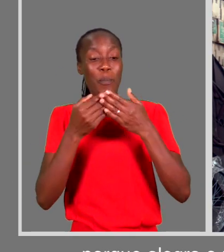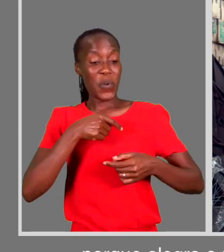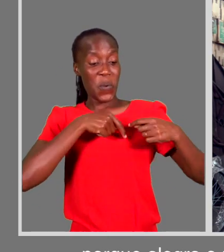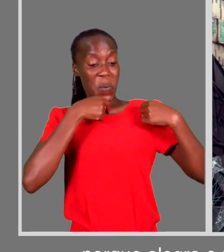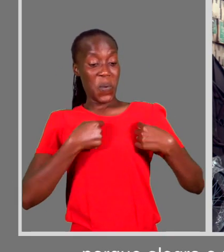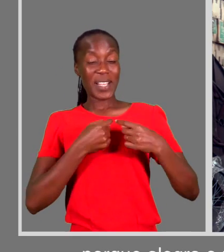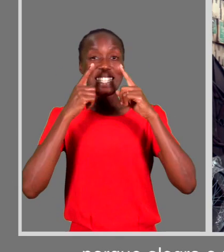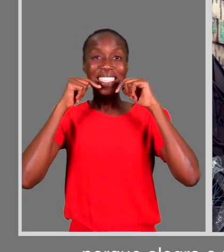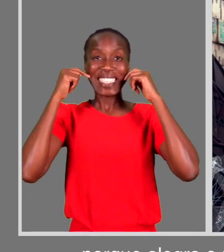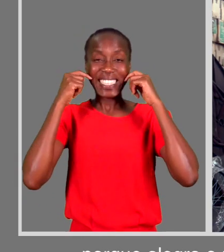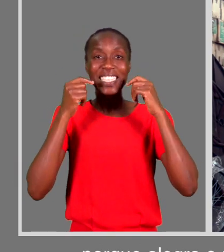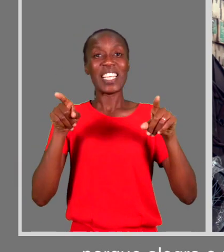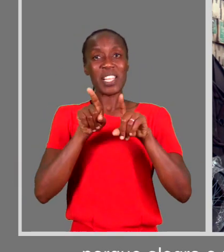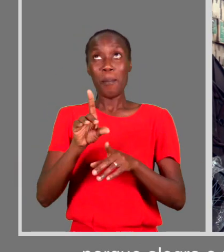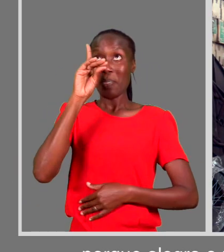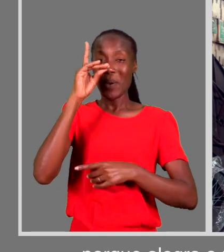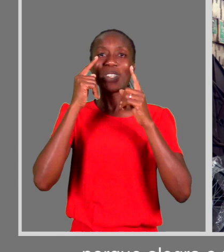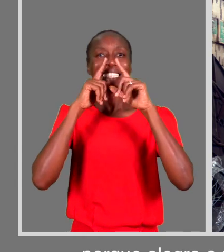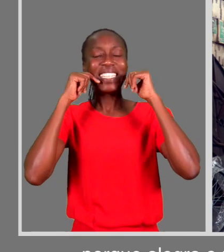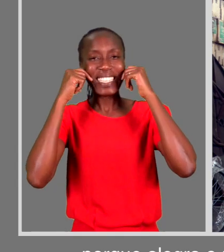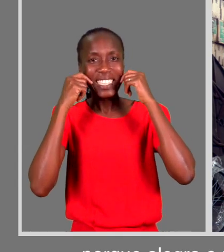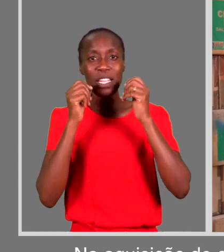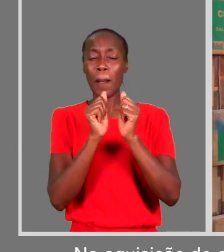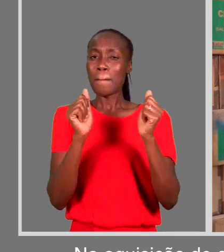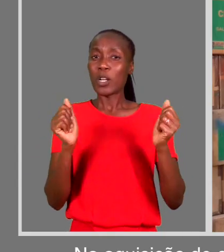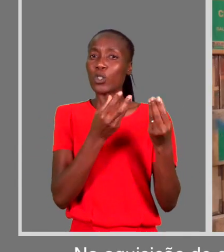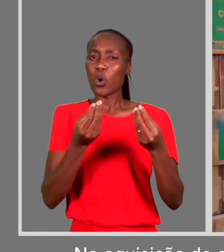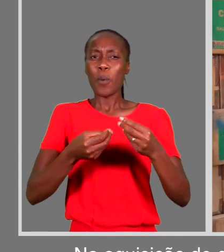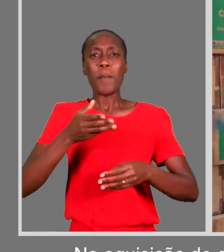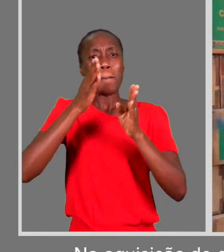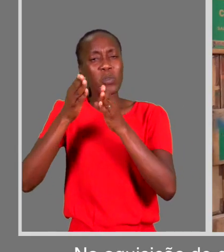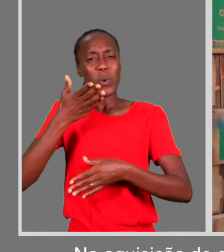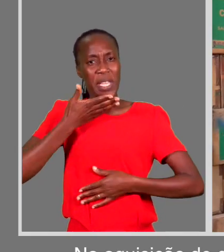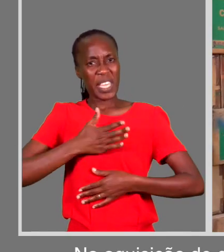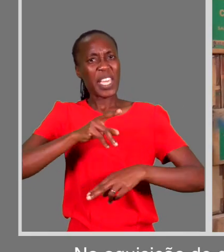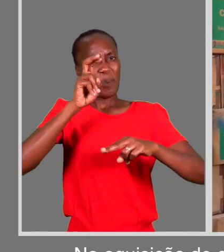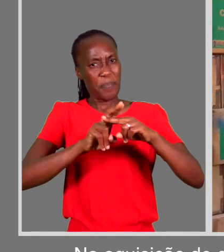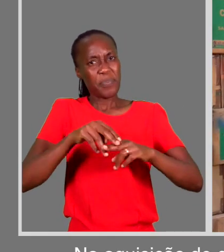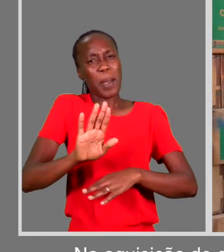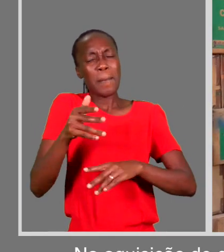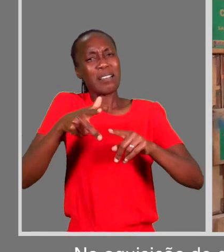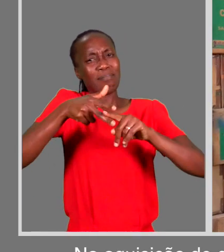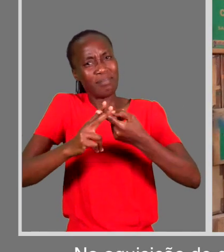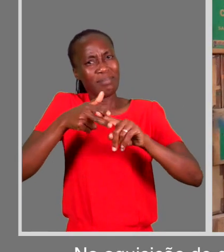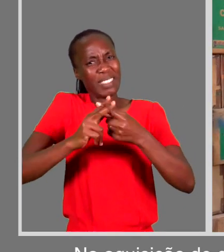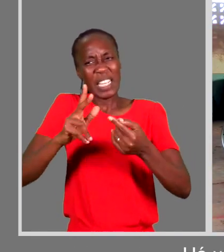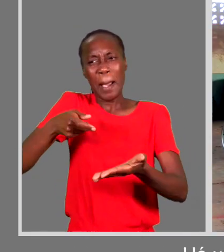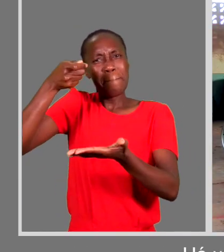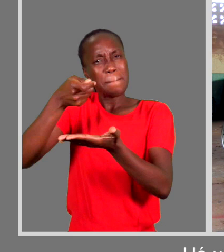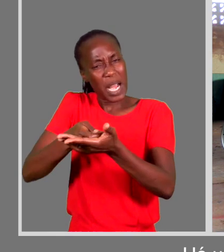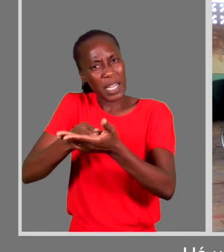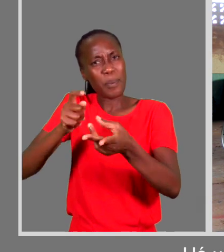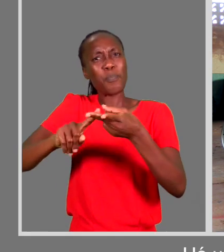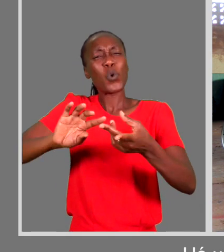alegra o coração também, alegra a Deus. Na aquisição de cadeiras de rodas, neste caso, ou mesmo na reparação,